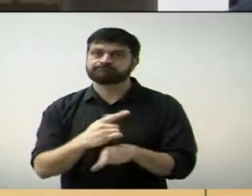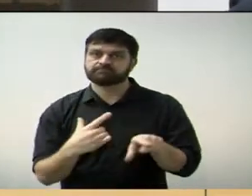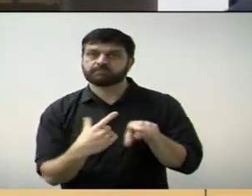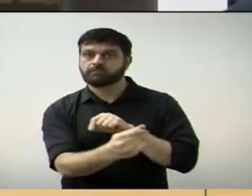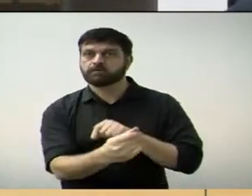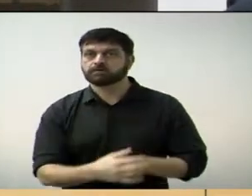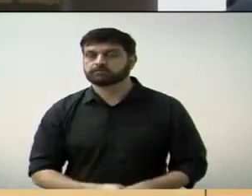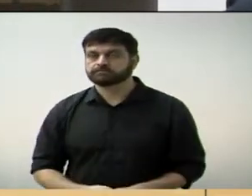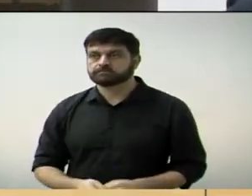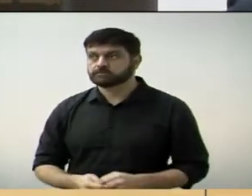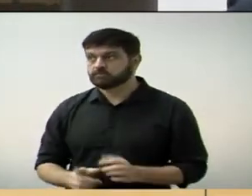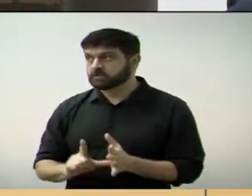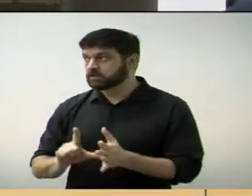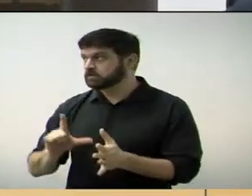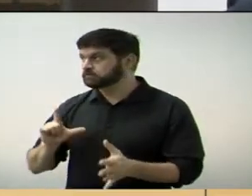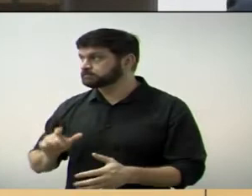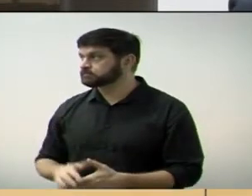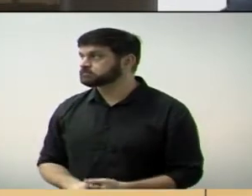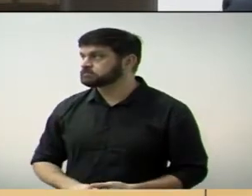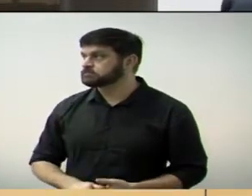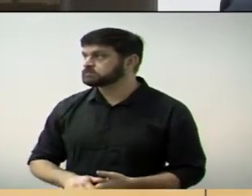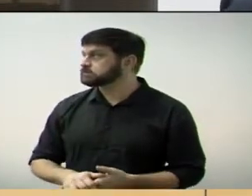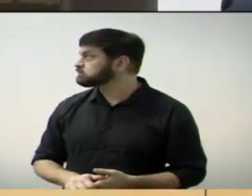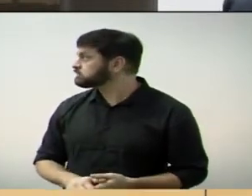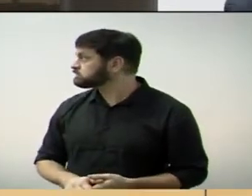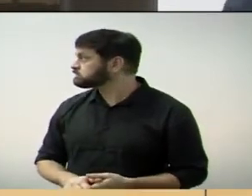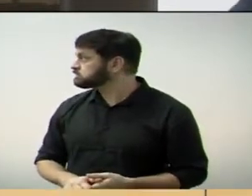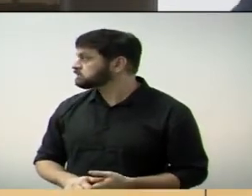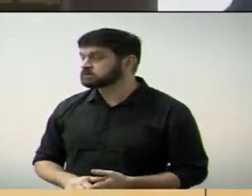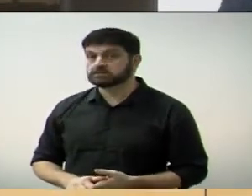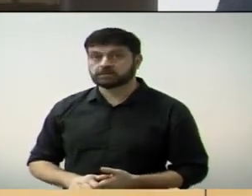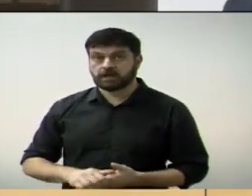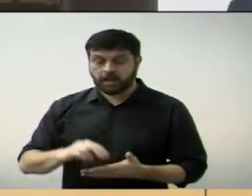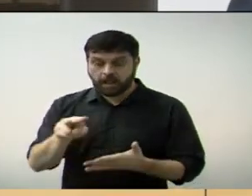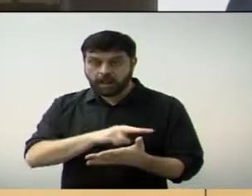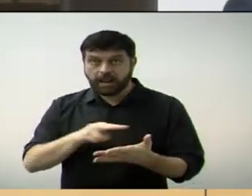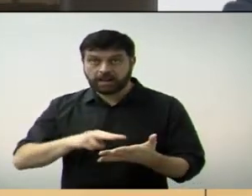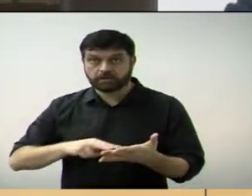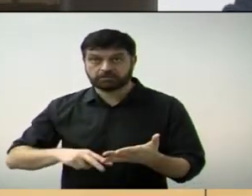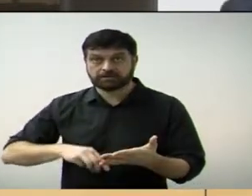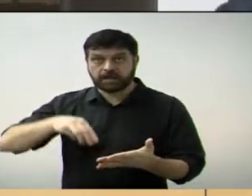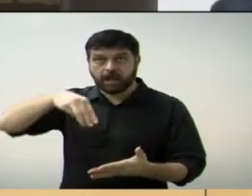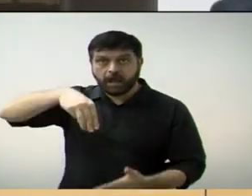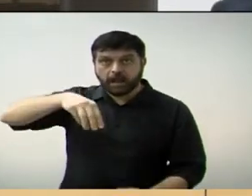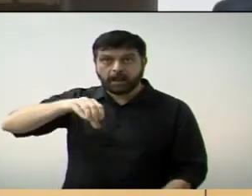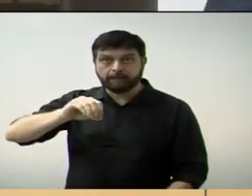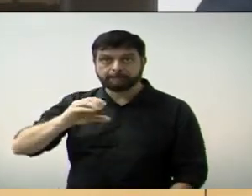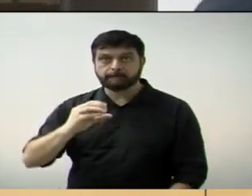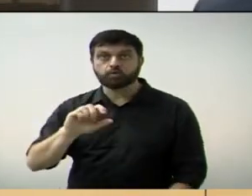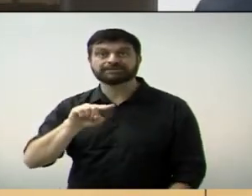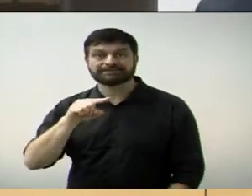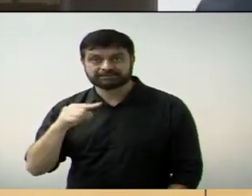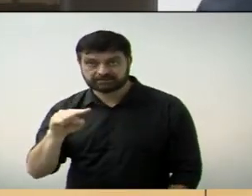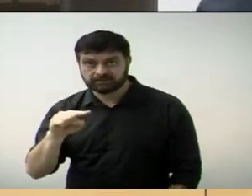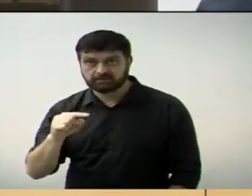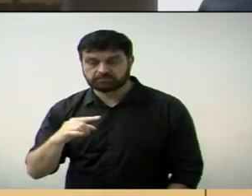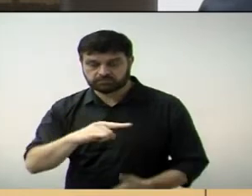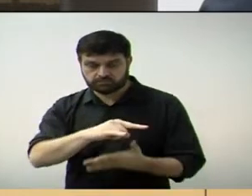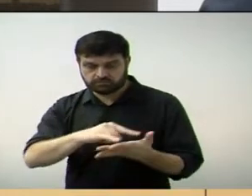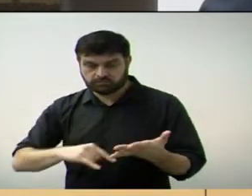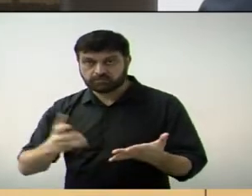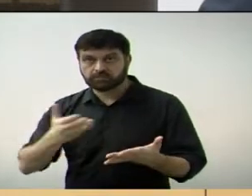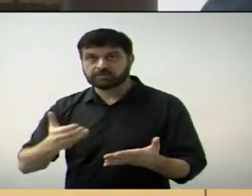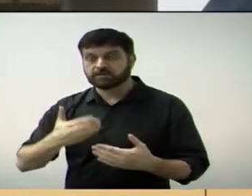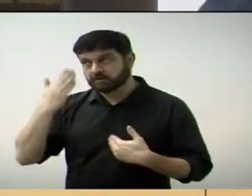Antes de passar a palavra ao secretário à leitura das moções, gostaria de cumprimentar e agradecer a presença do